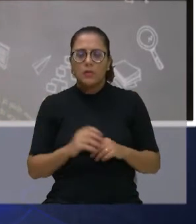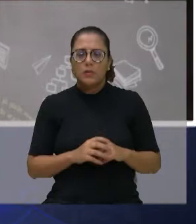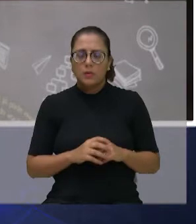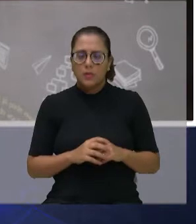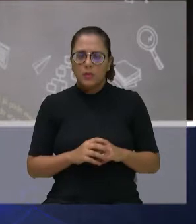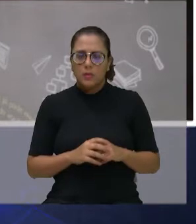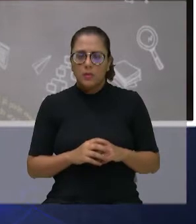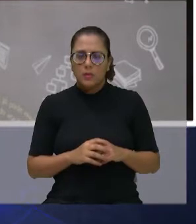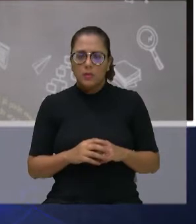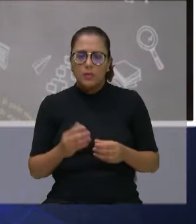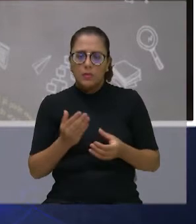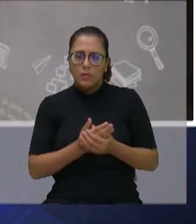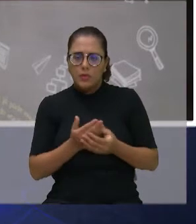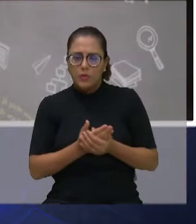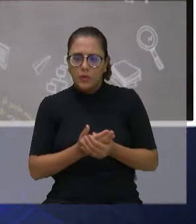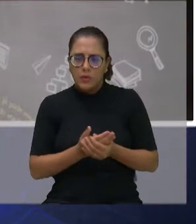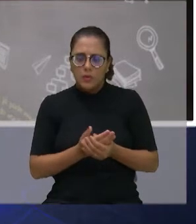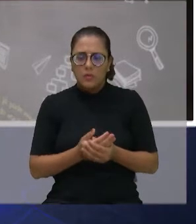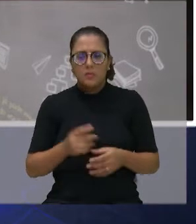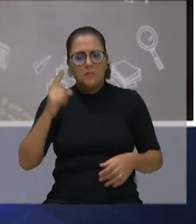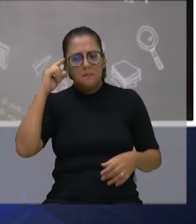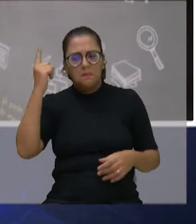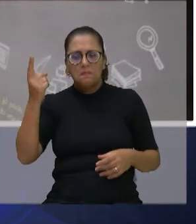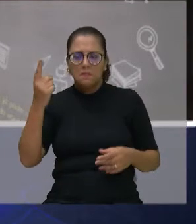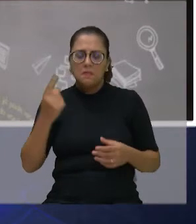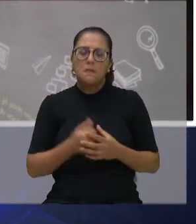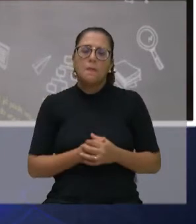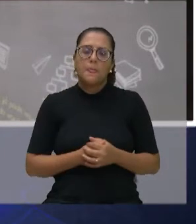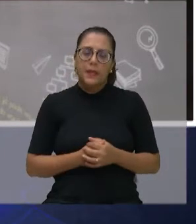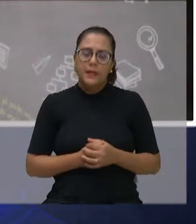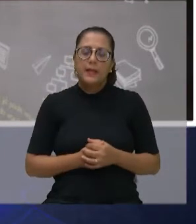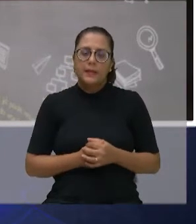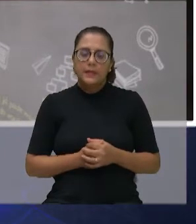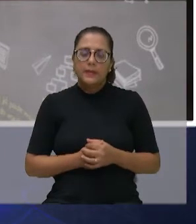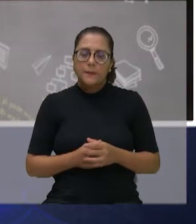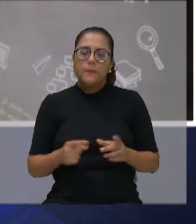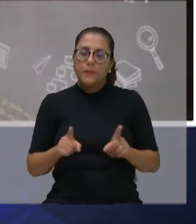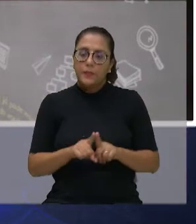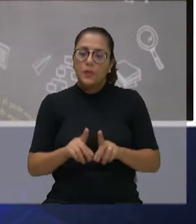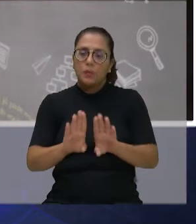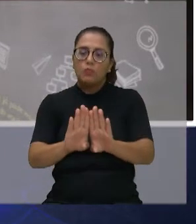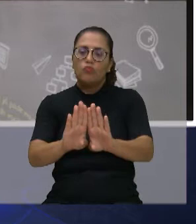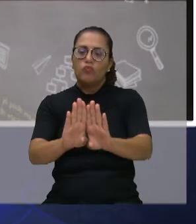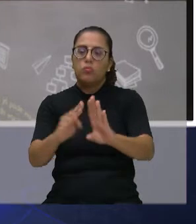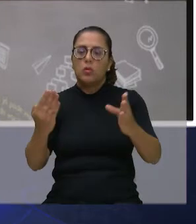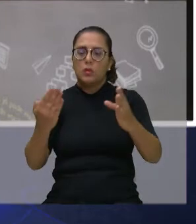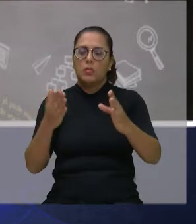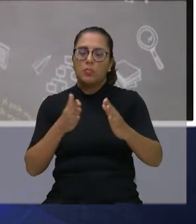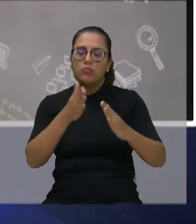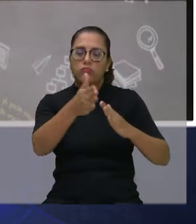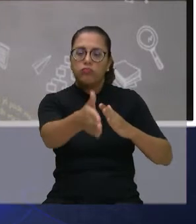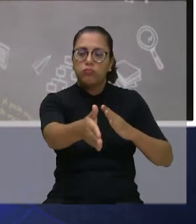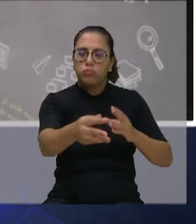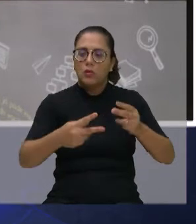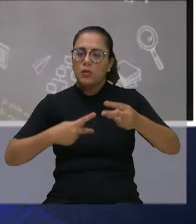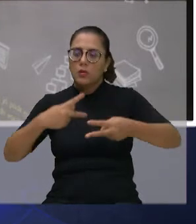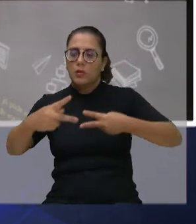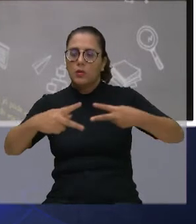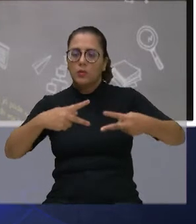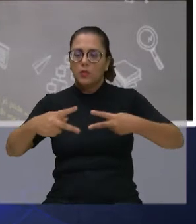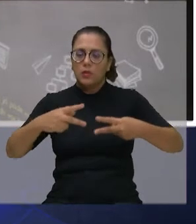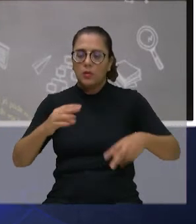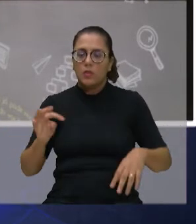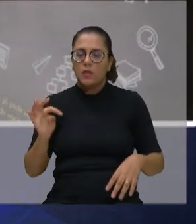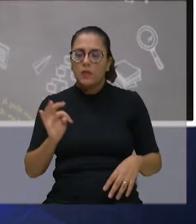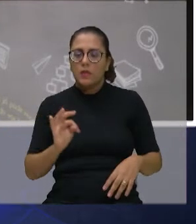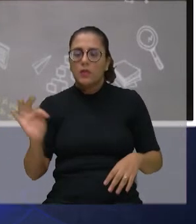projetos, ideias e eu acho que mais uma porta aberta para a nossa cidade no âmbito da